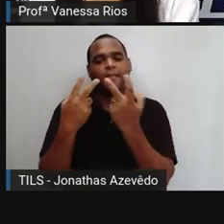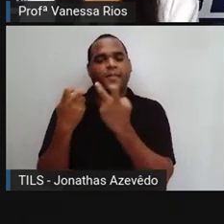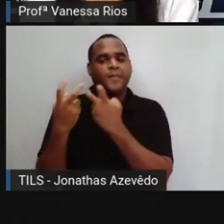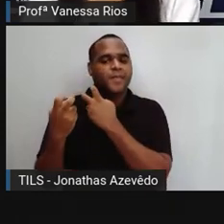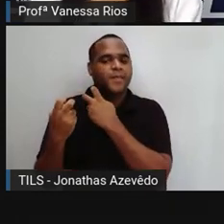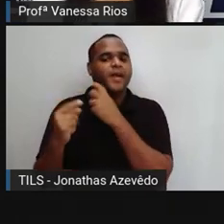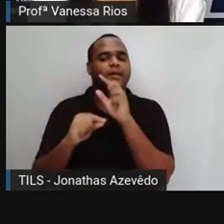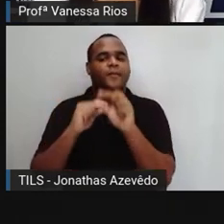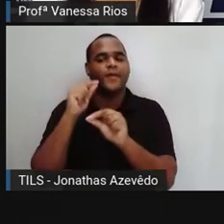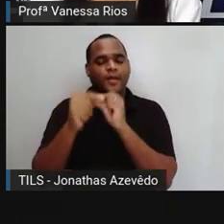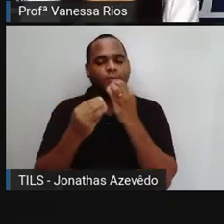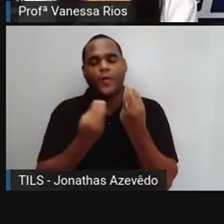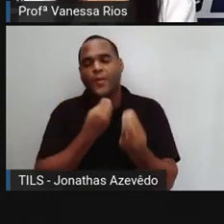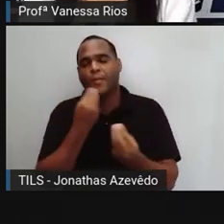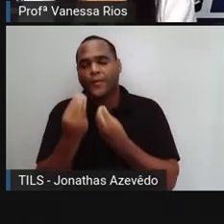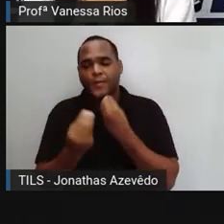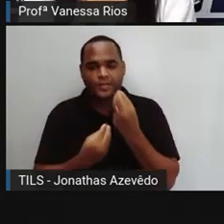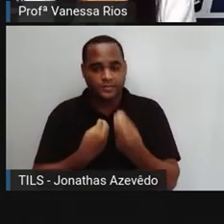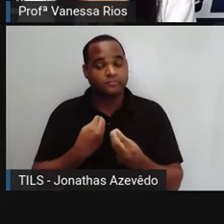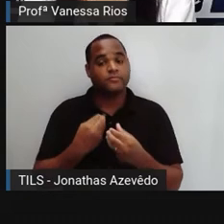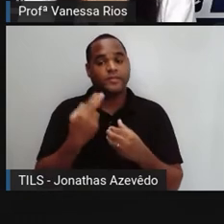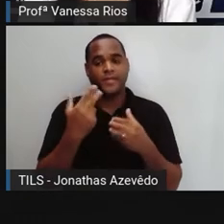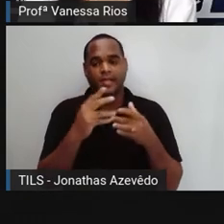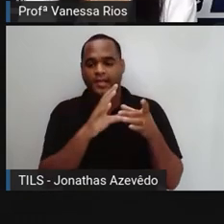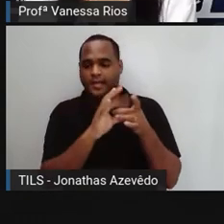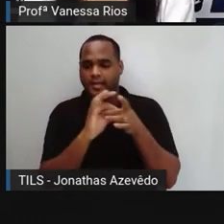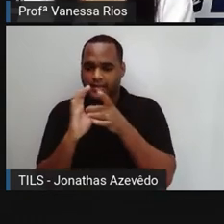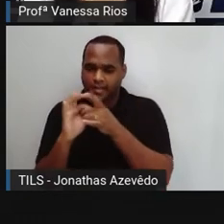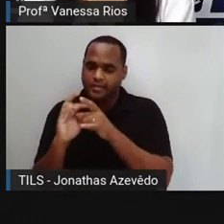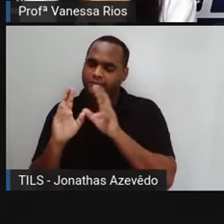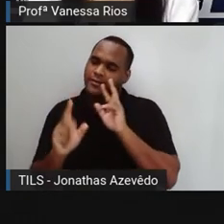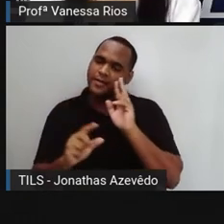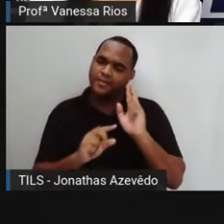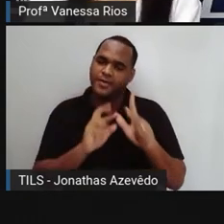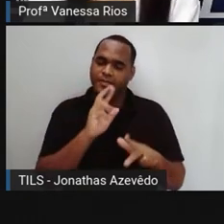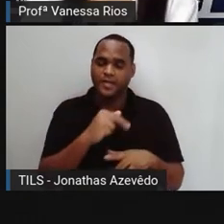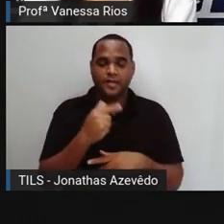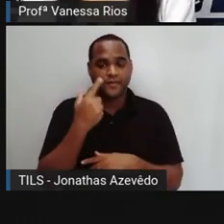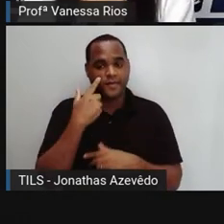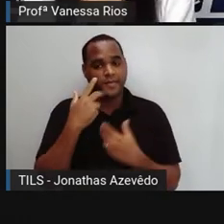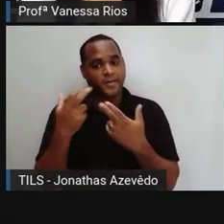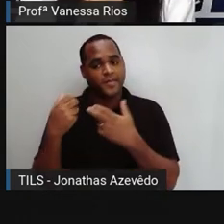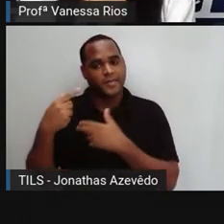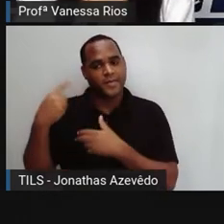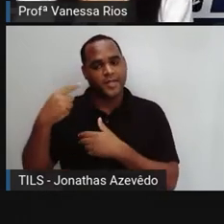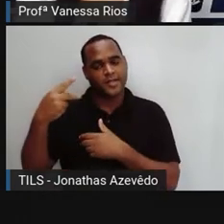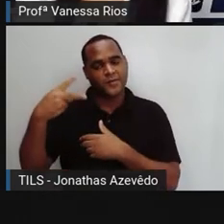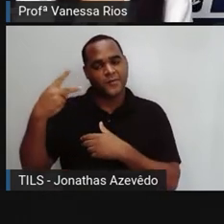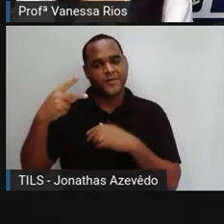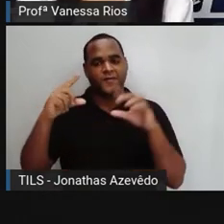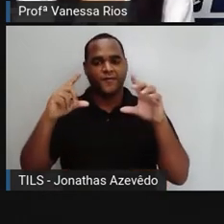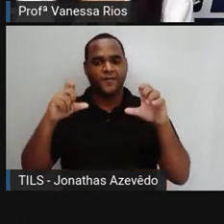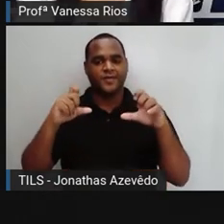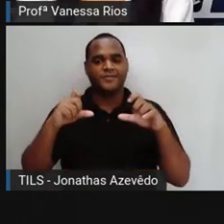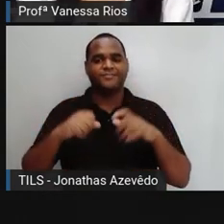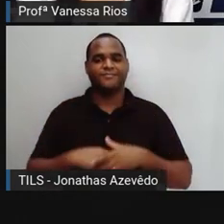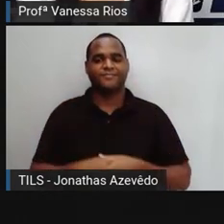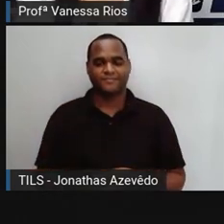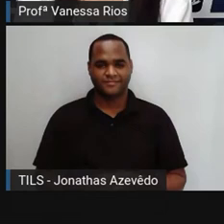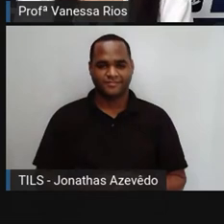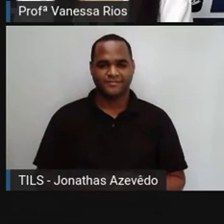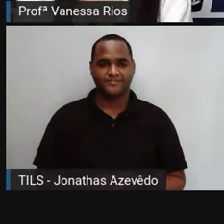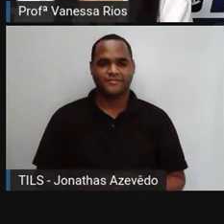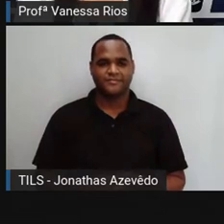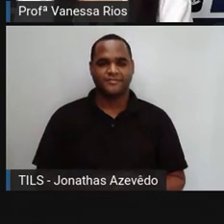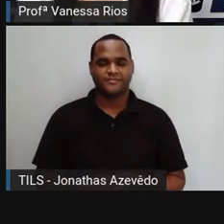percepção dessas relações diferentes quando observamos a primeira e a segunda fotografia.